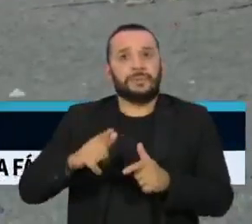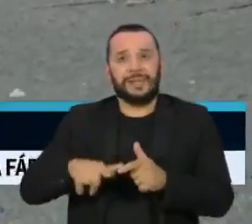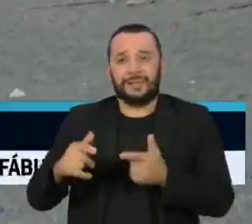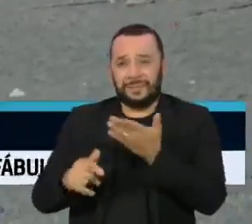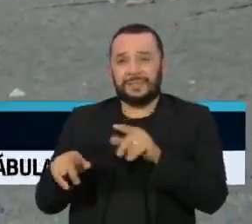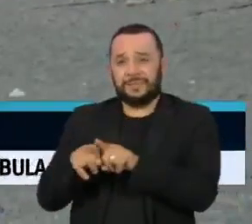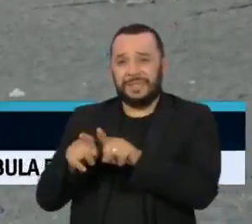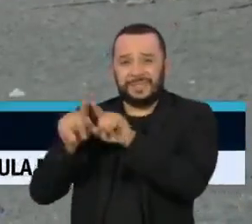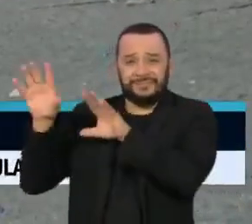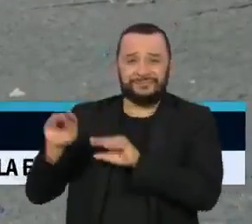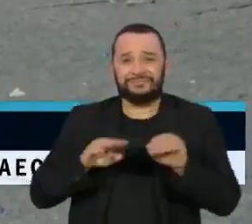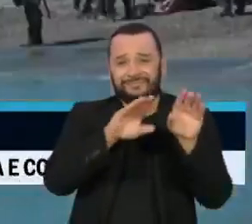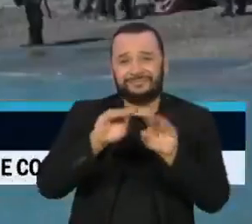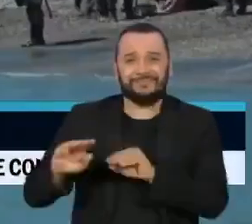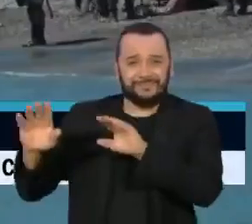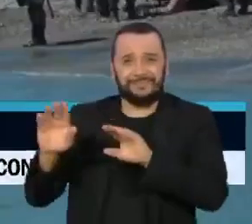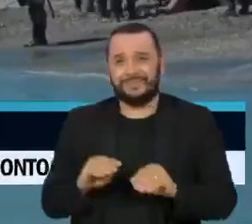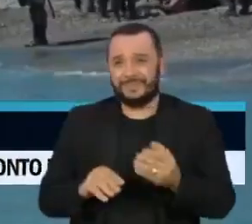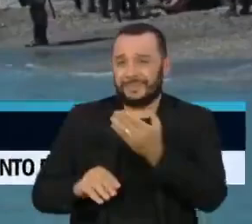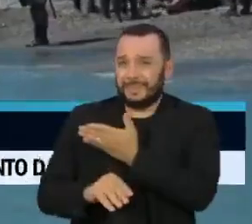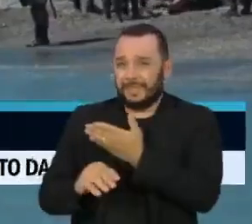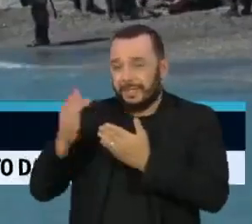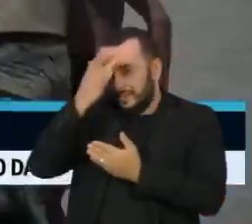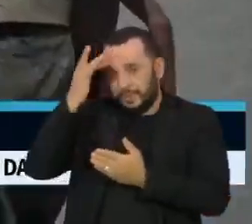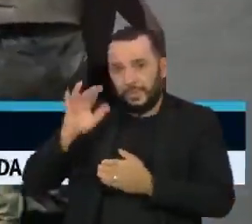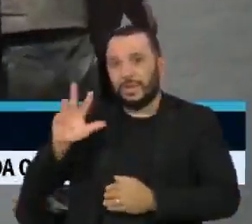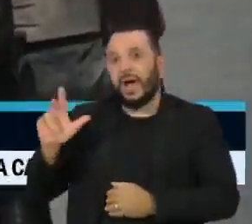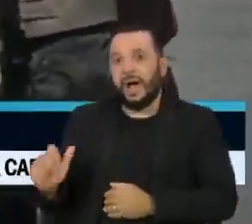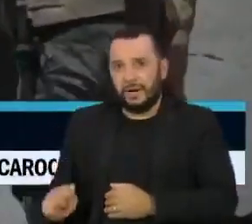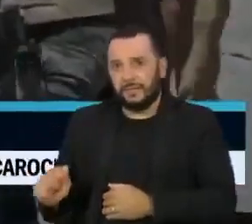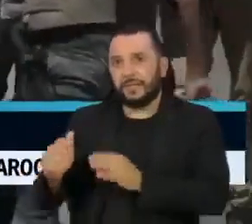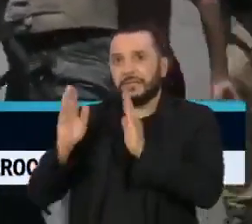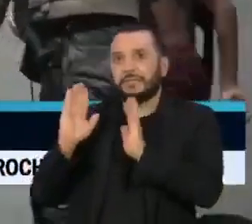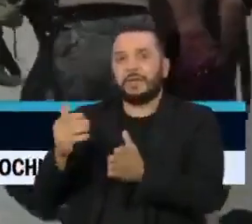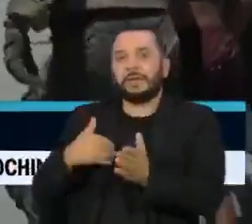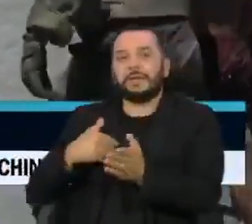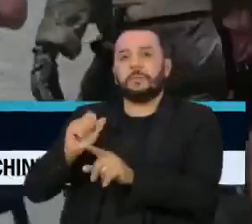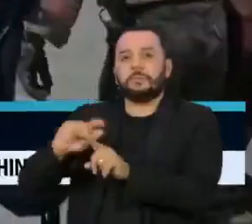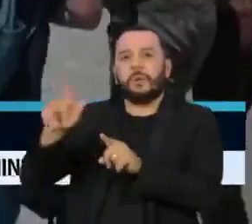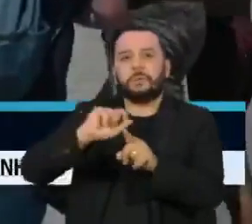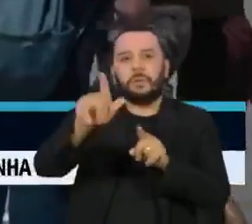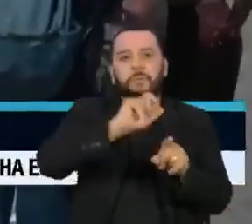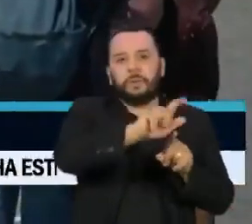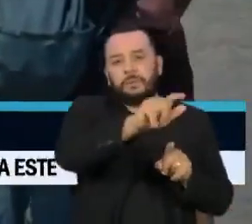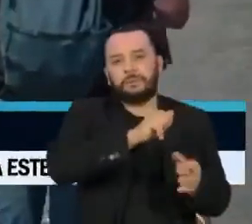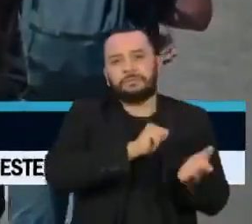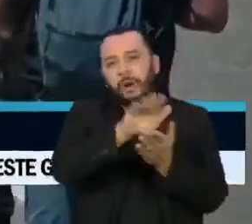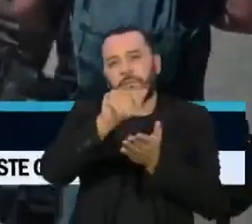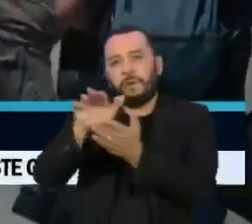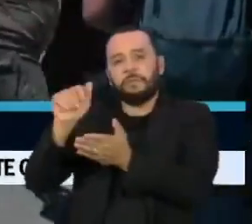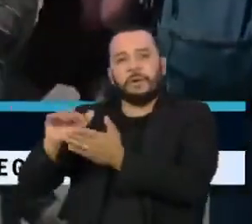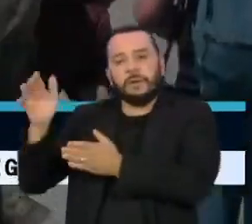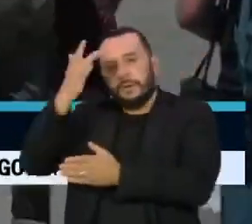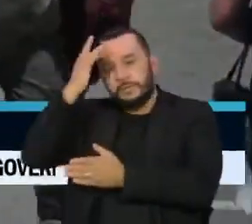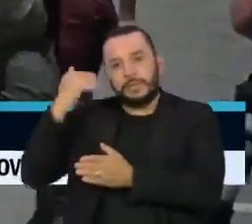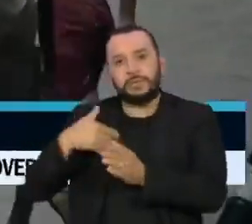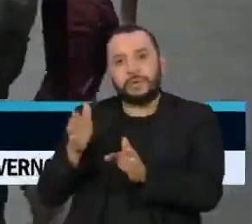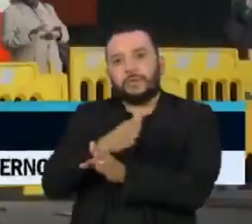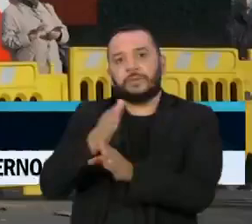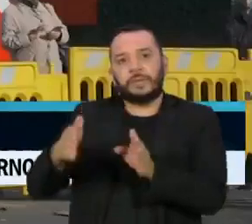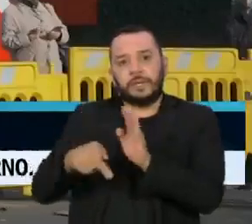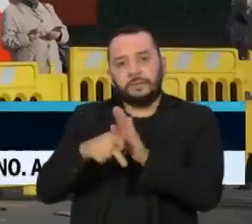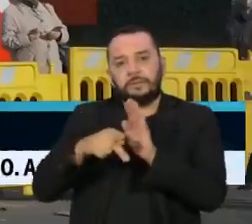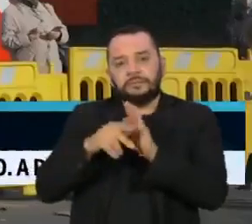Nesta semana, as autoridades do enclave de Ceuta, na África, expulsaram em massa os migrantes que vieram pela fronteira com o